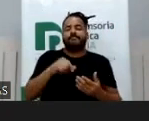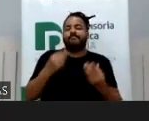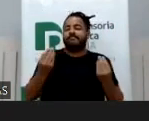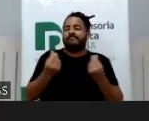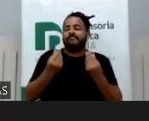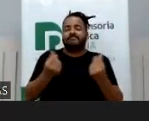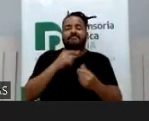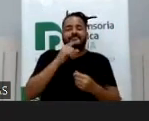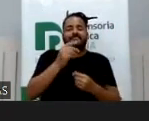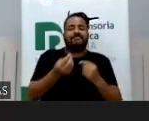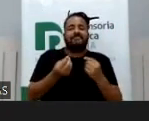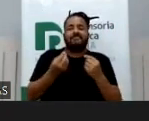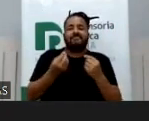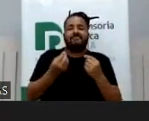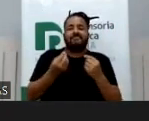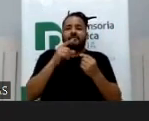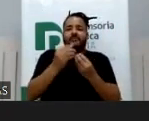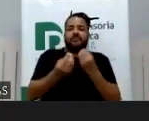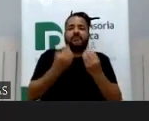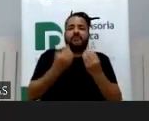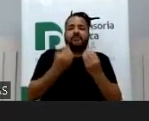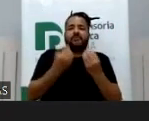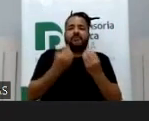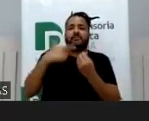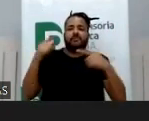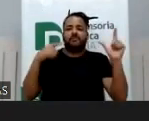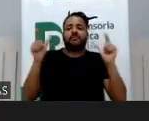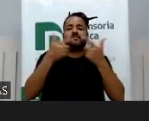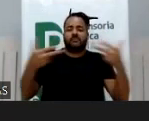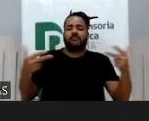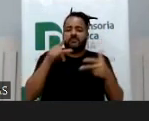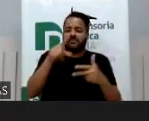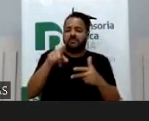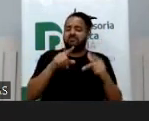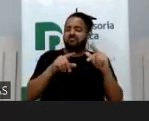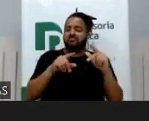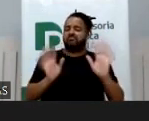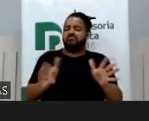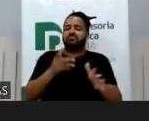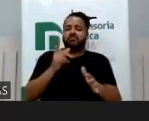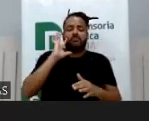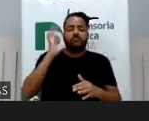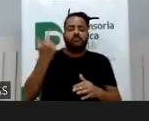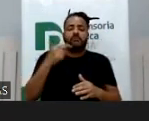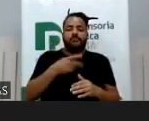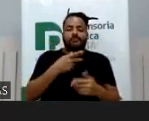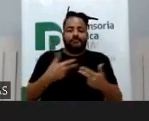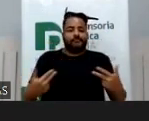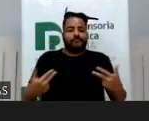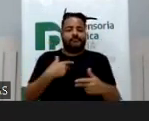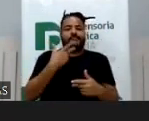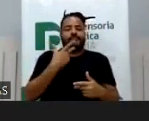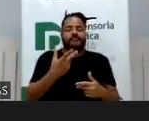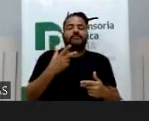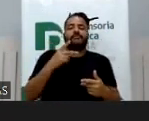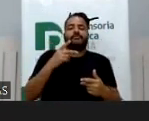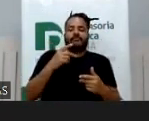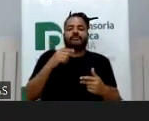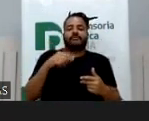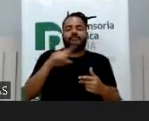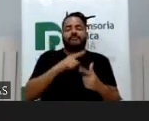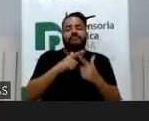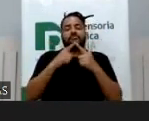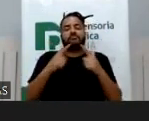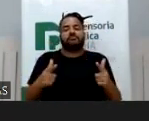subjetivo diante de todos os outros questões que chegam ali para o judiciário, então numa autocomposição a chance de a gente alcançar um resultado